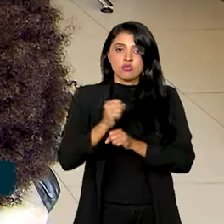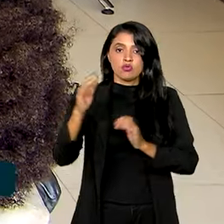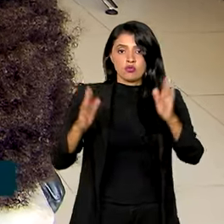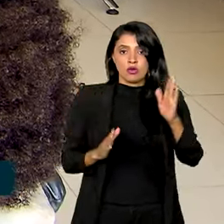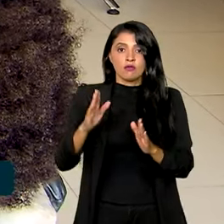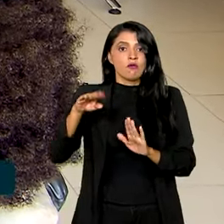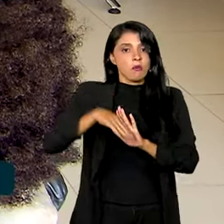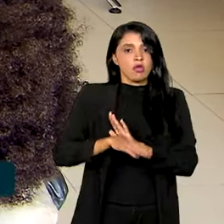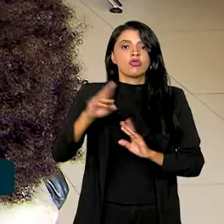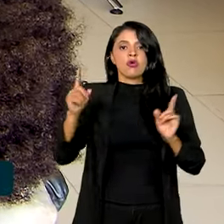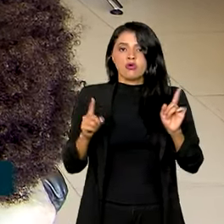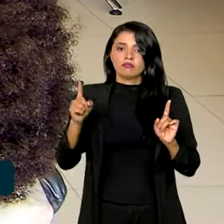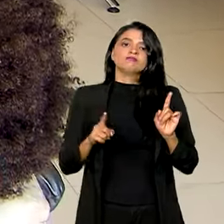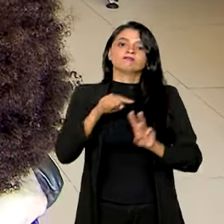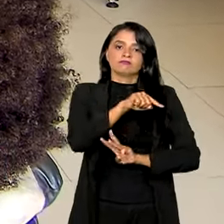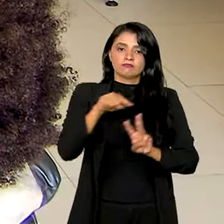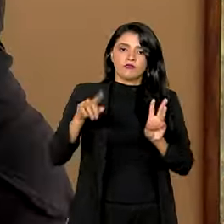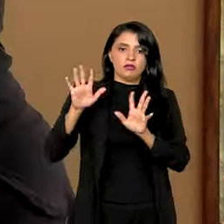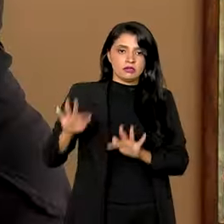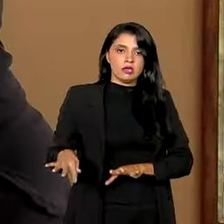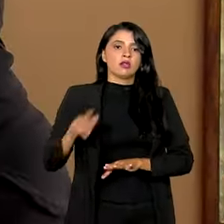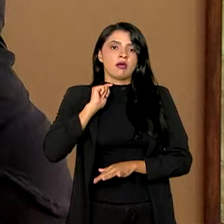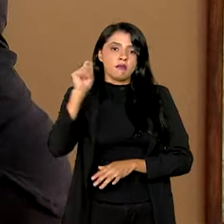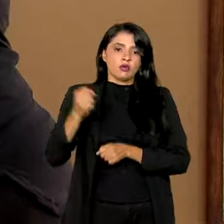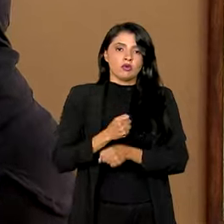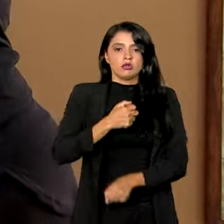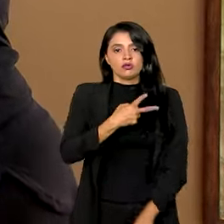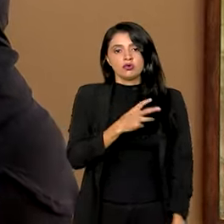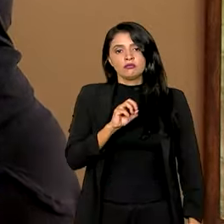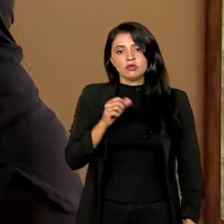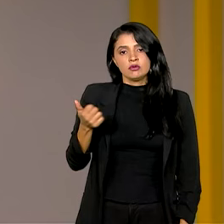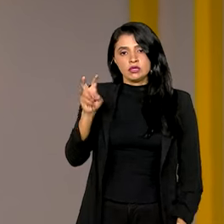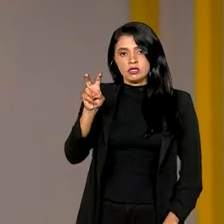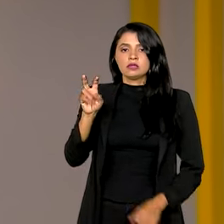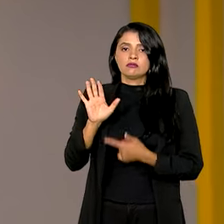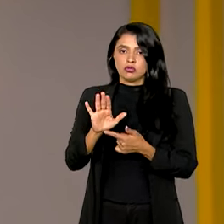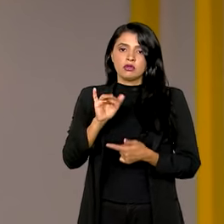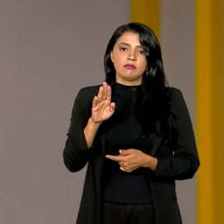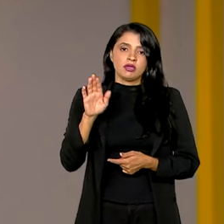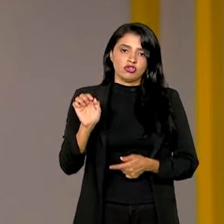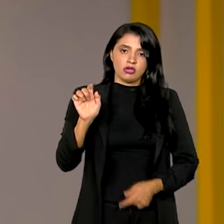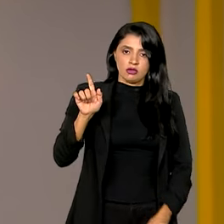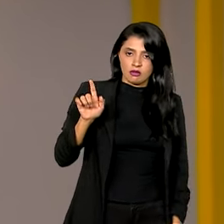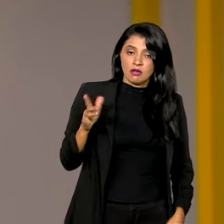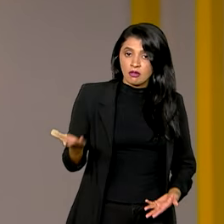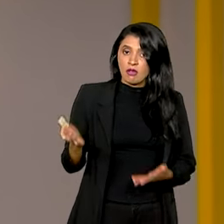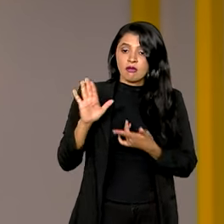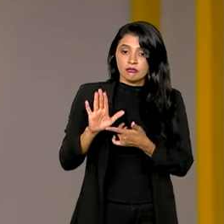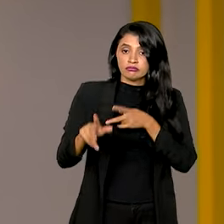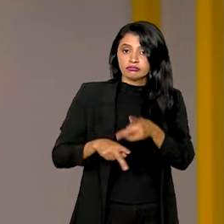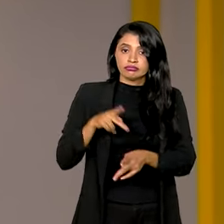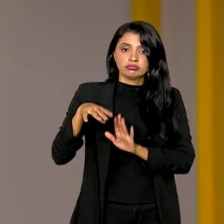contingente desde o trimestre móvel encerrado em abril de 2015, segundo o IBGE. E a população desalentada